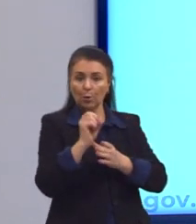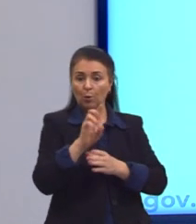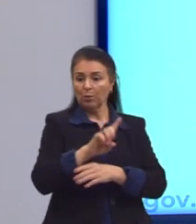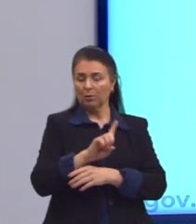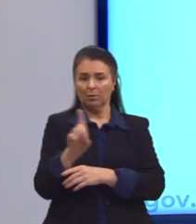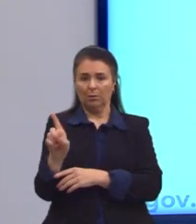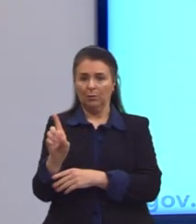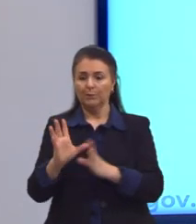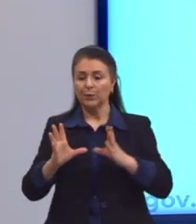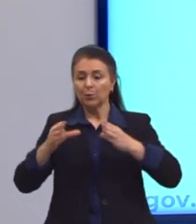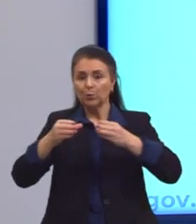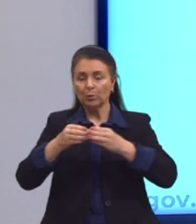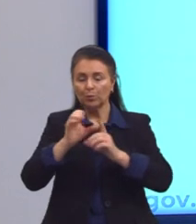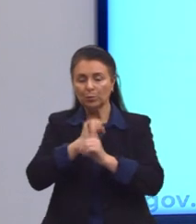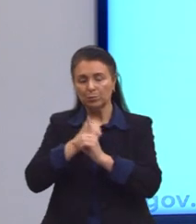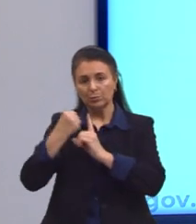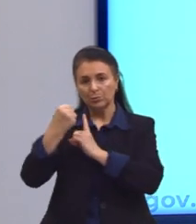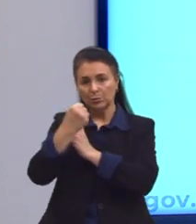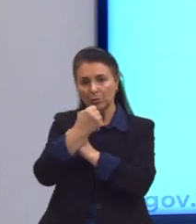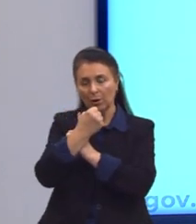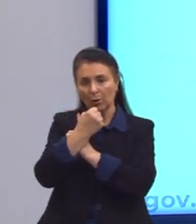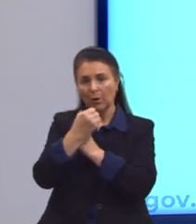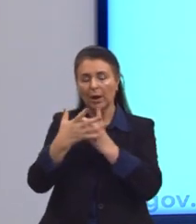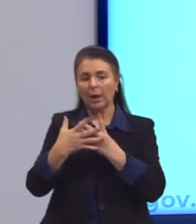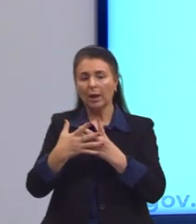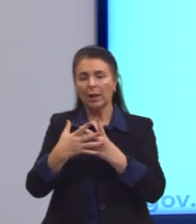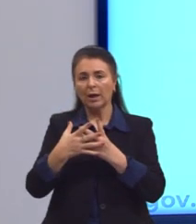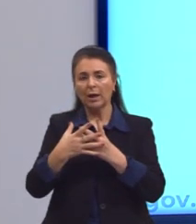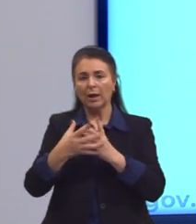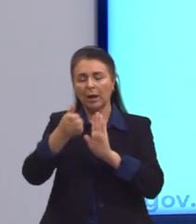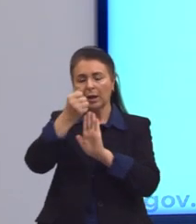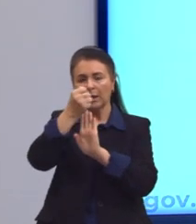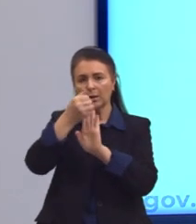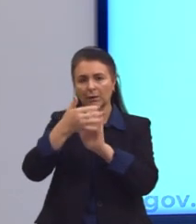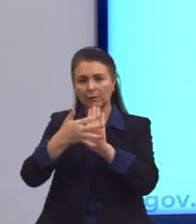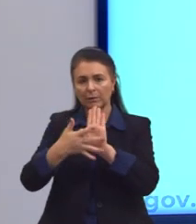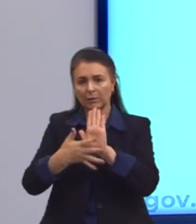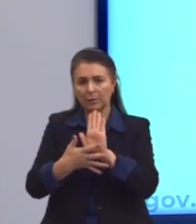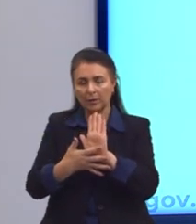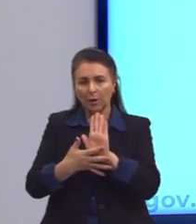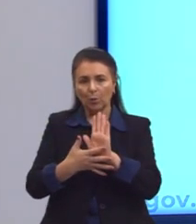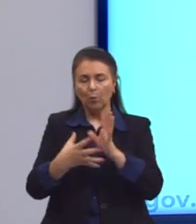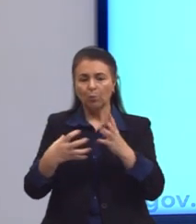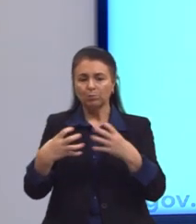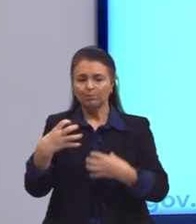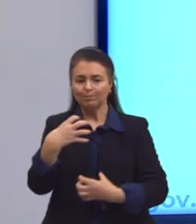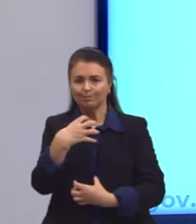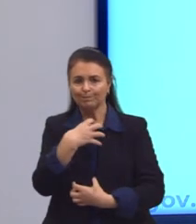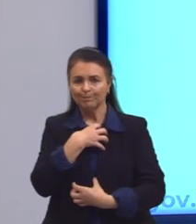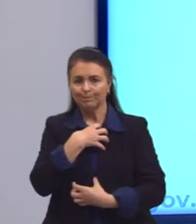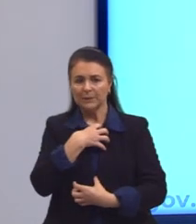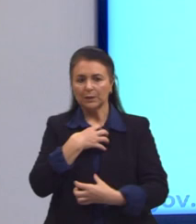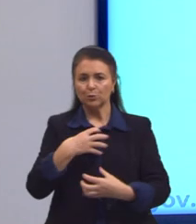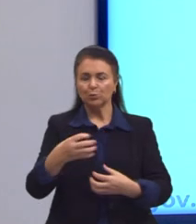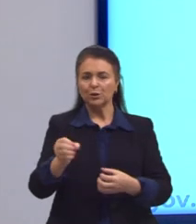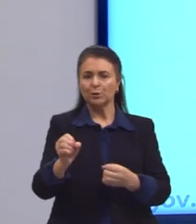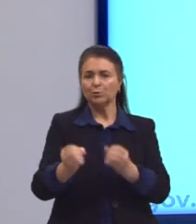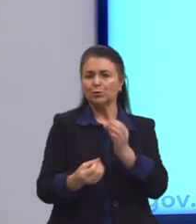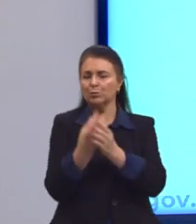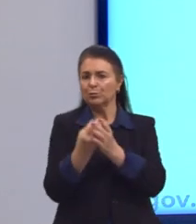a classe social, ela é definida de acordo com a posição no modo de produção, segundo Marx.